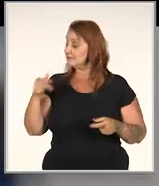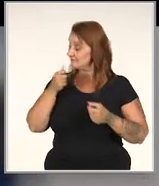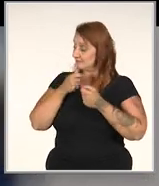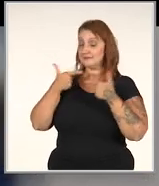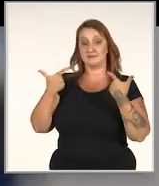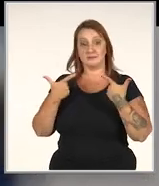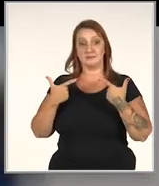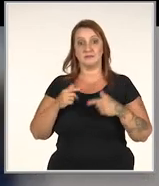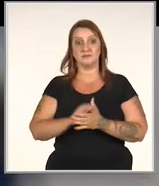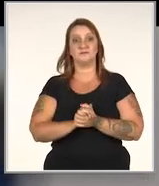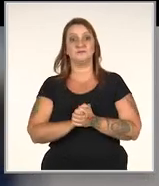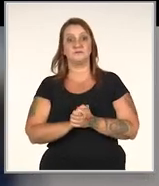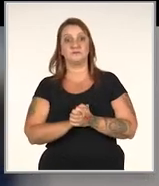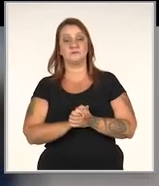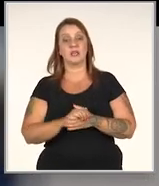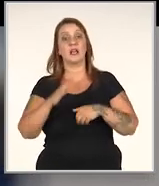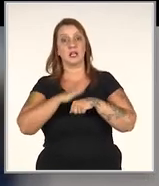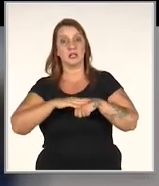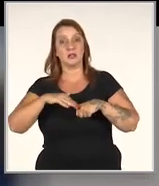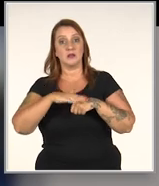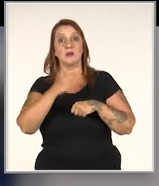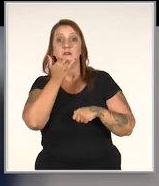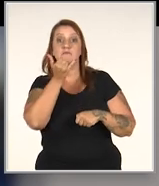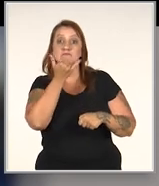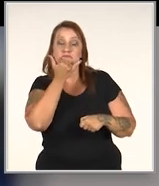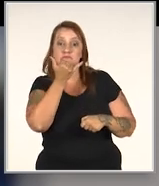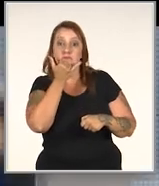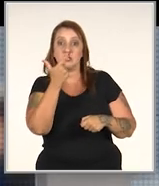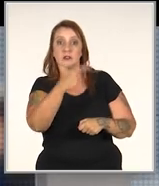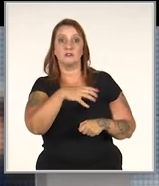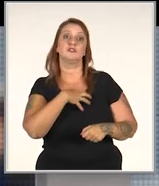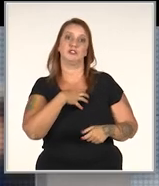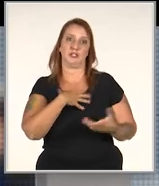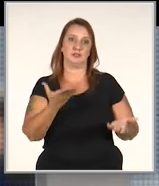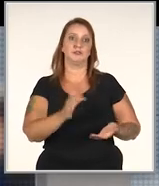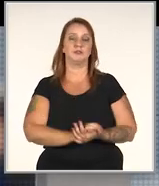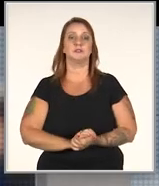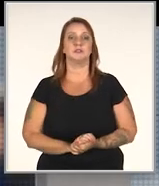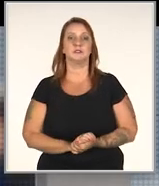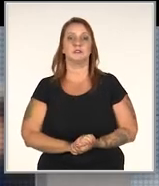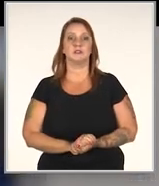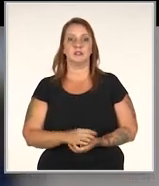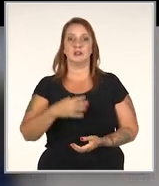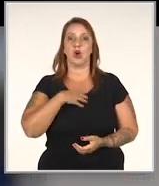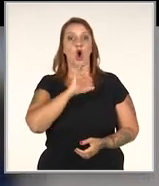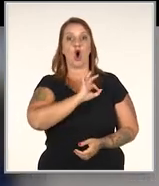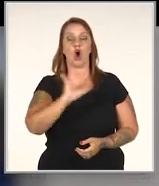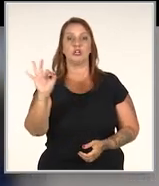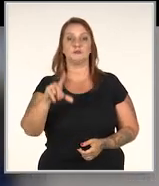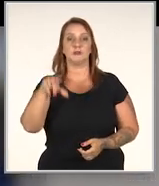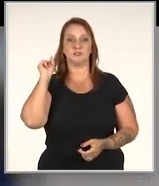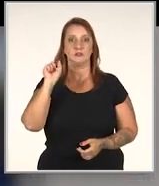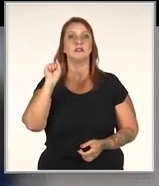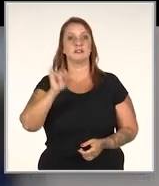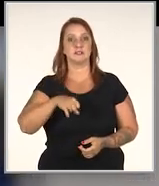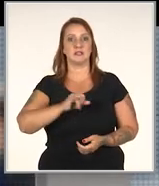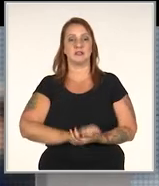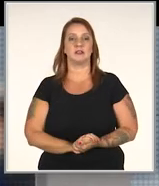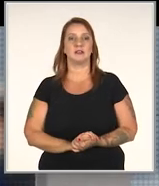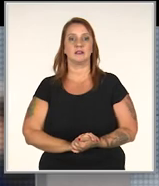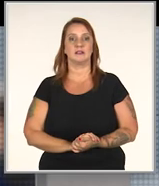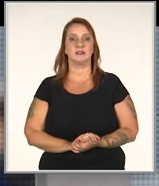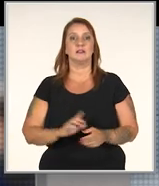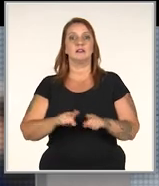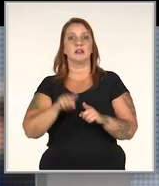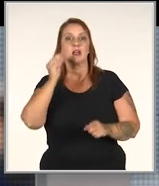simpático, inclusive, né? De uma maneira carinhosa, te pediu desculpas de uma outra forma. Então essa foi uma ótima alternativa, sim.